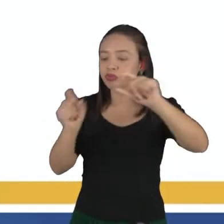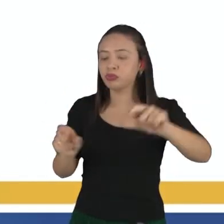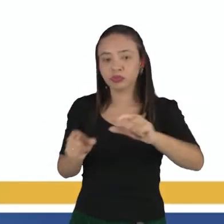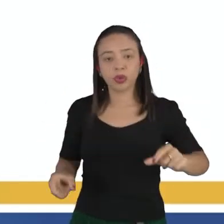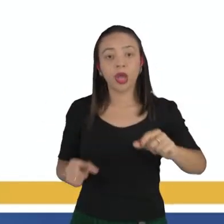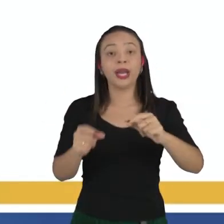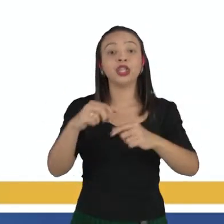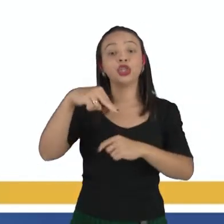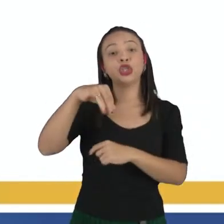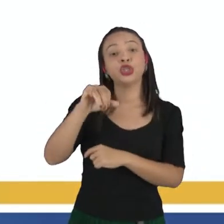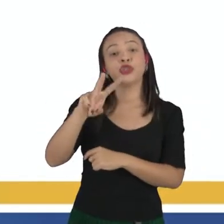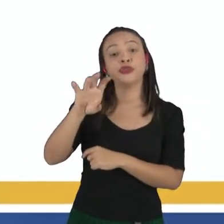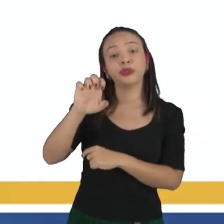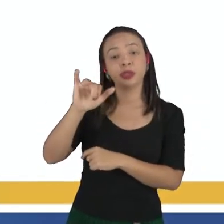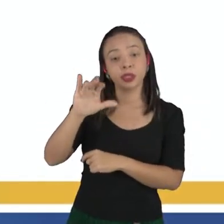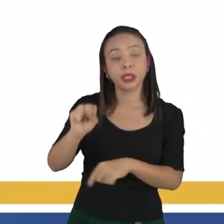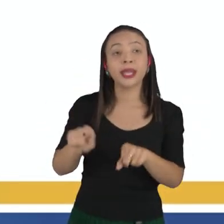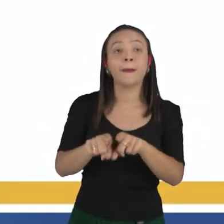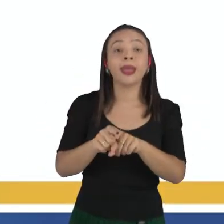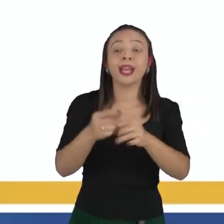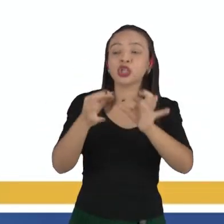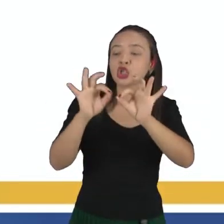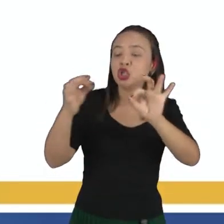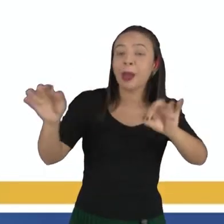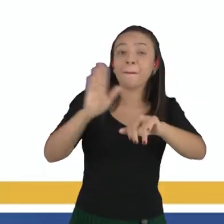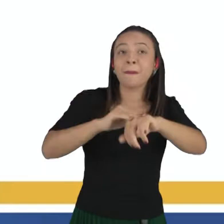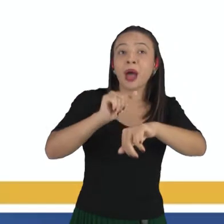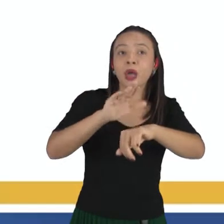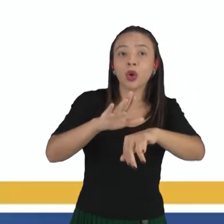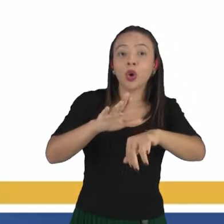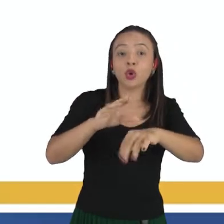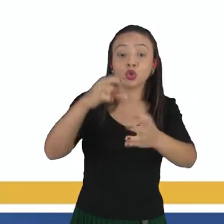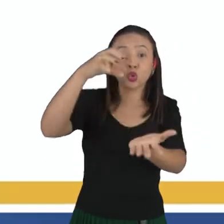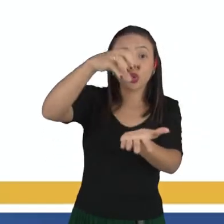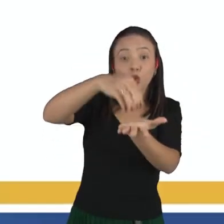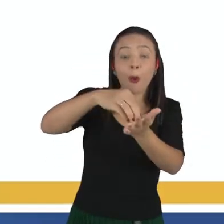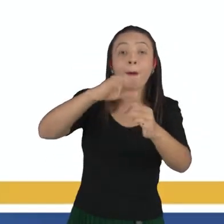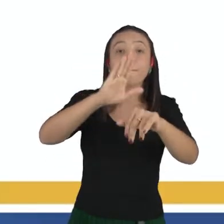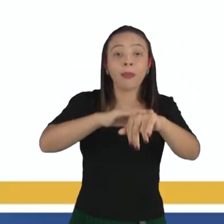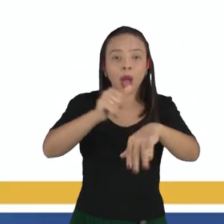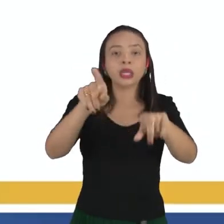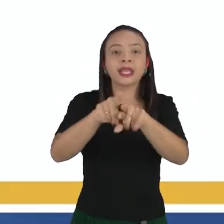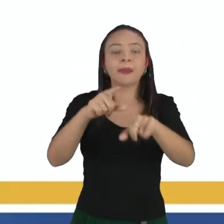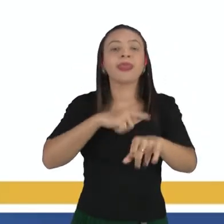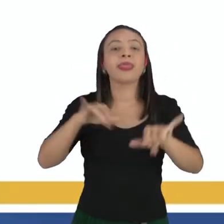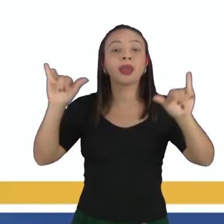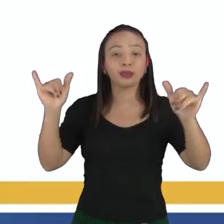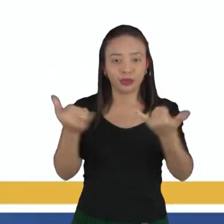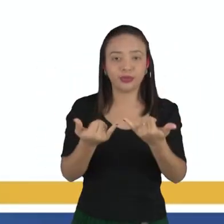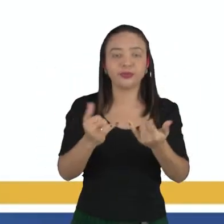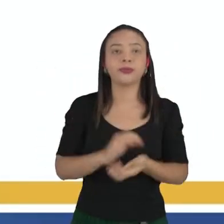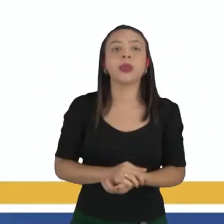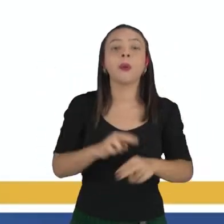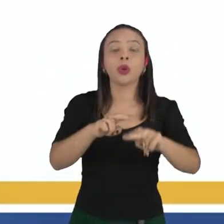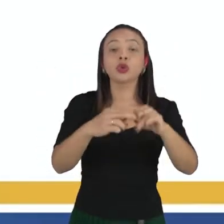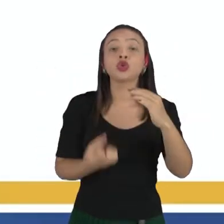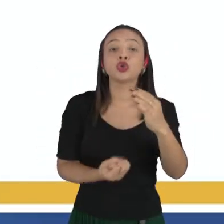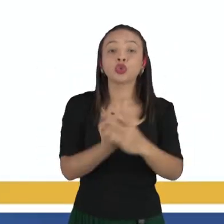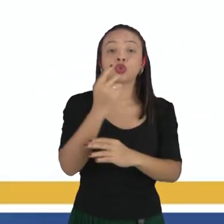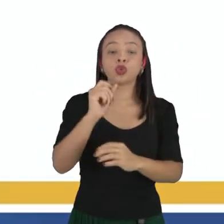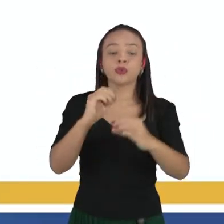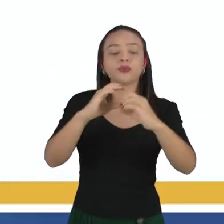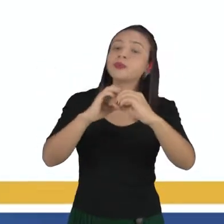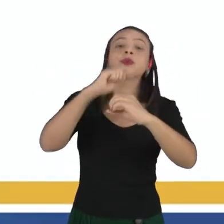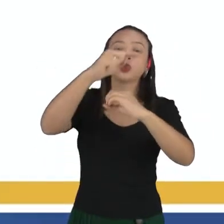vem falar que a maior distância do núcleo, maior é a energia desses elétrons. Então nós temos aqui o surgimento das camadas